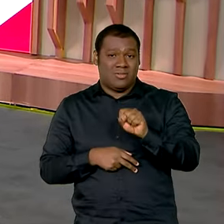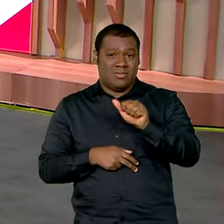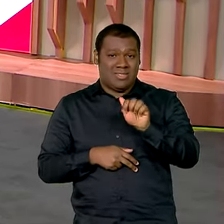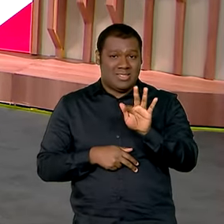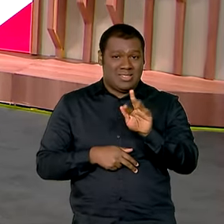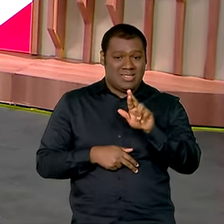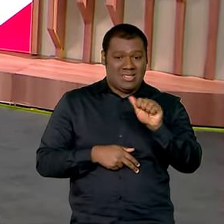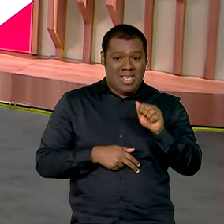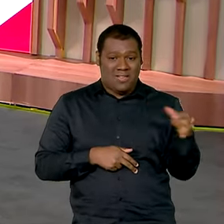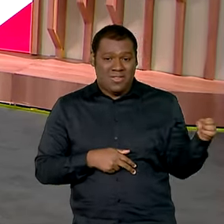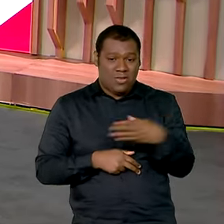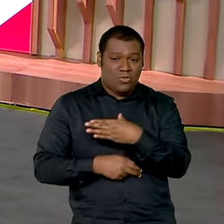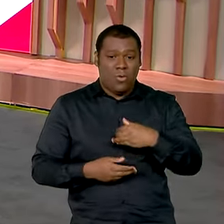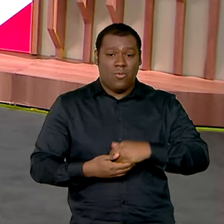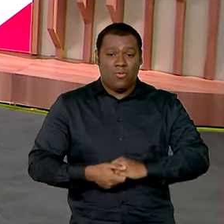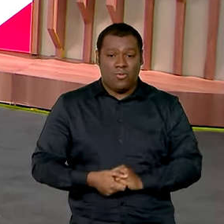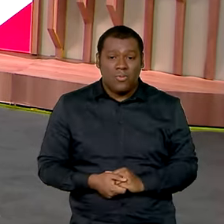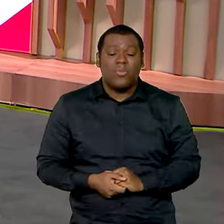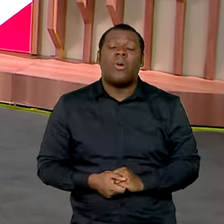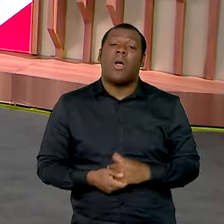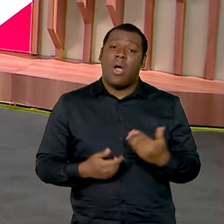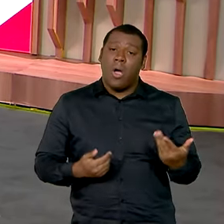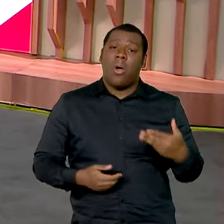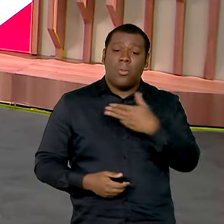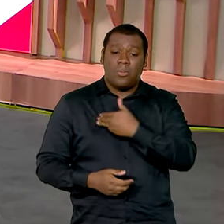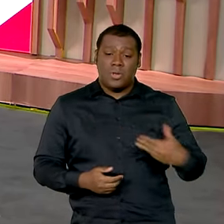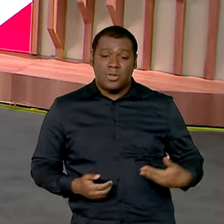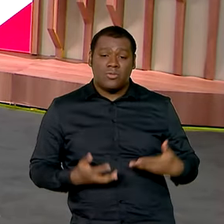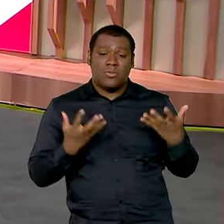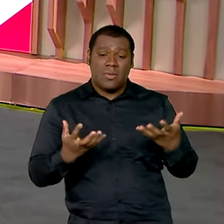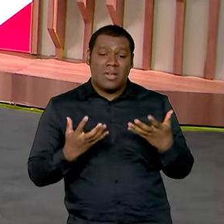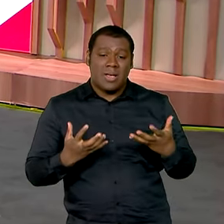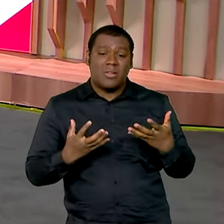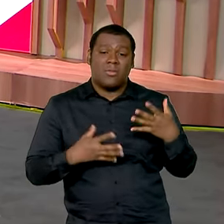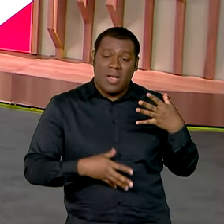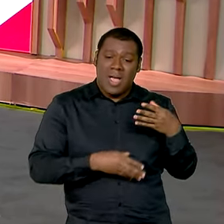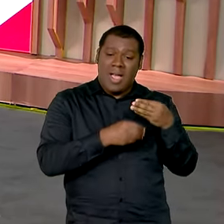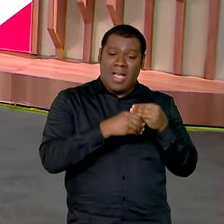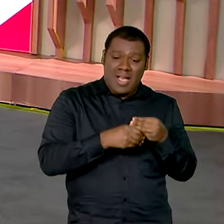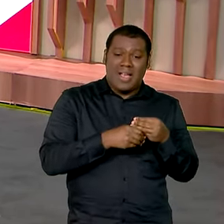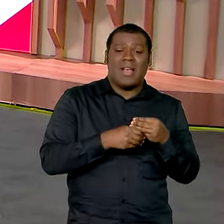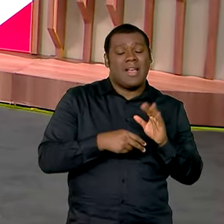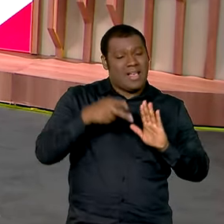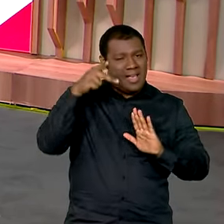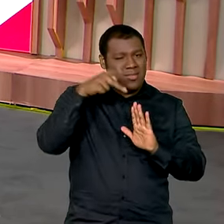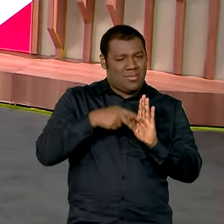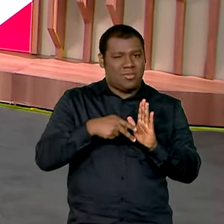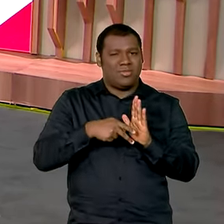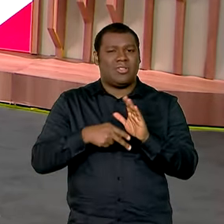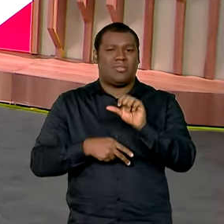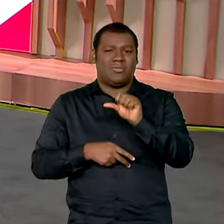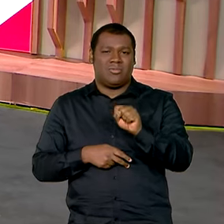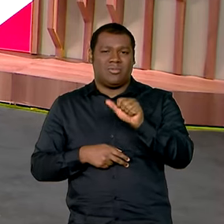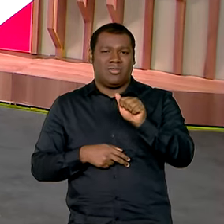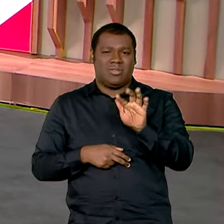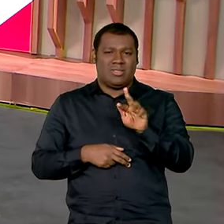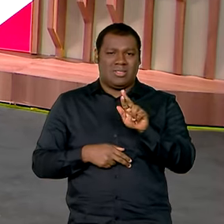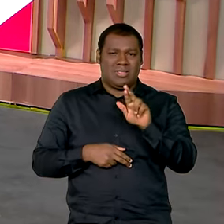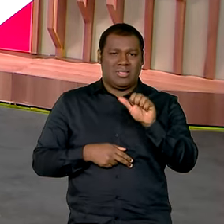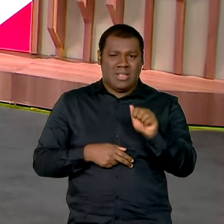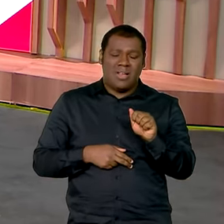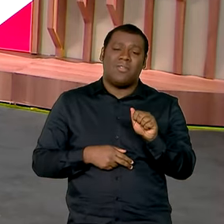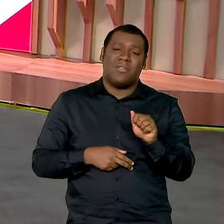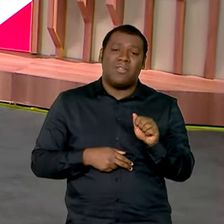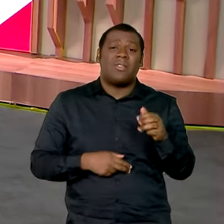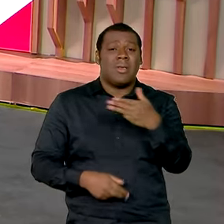próximo plano safra ele quer que os pequenos tenham uma atenção diferenciada. Obviamente o ministro destacou que continua